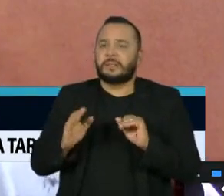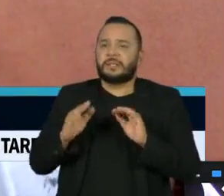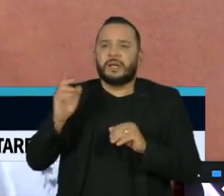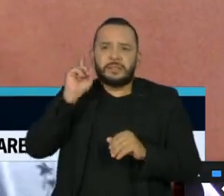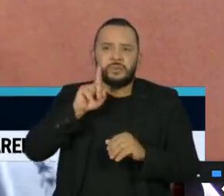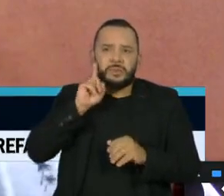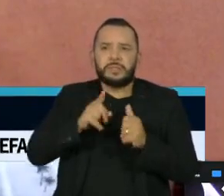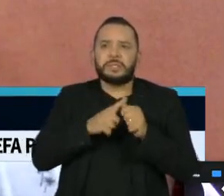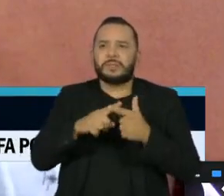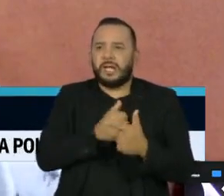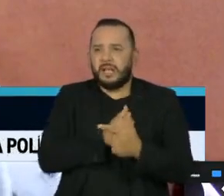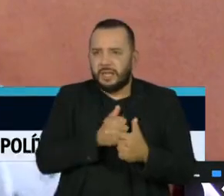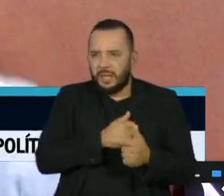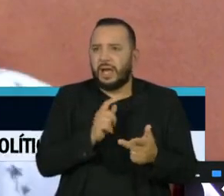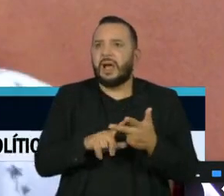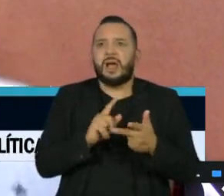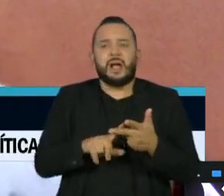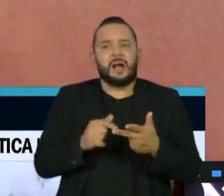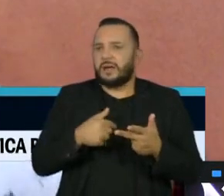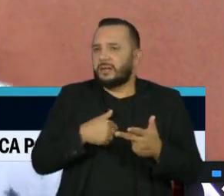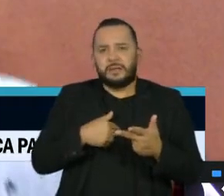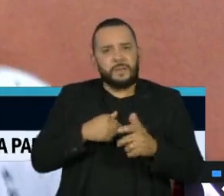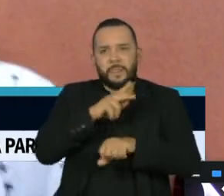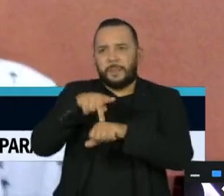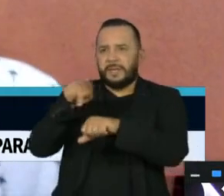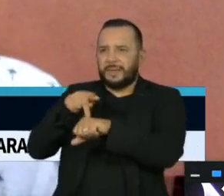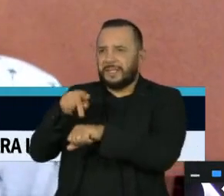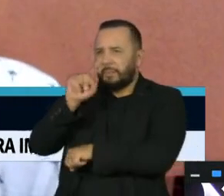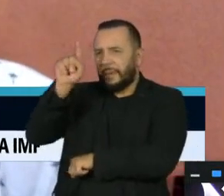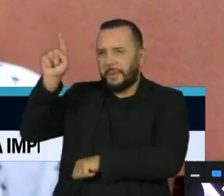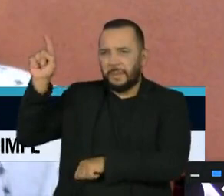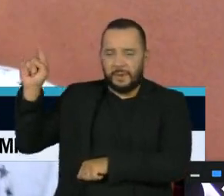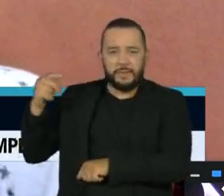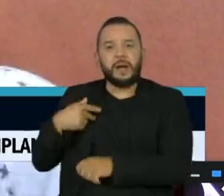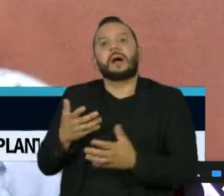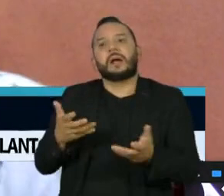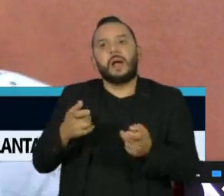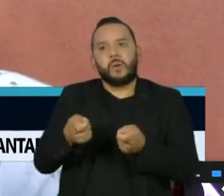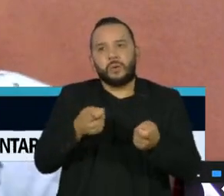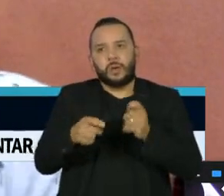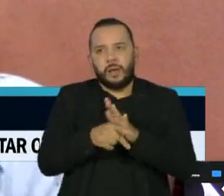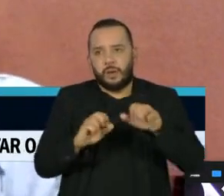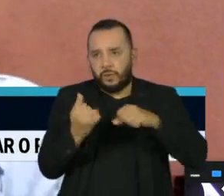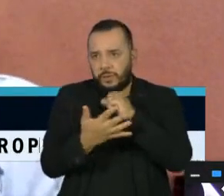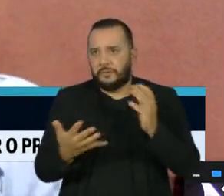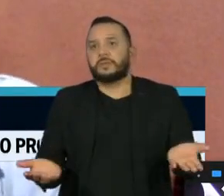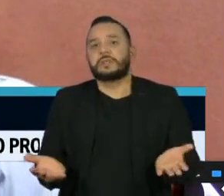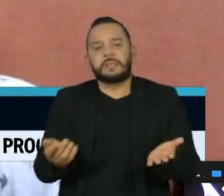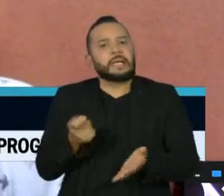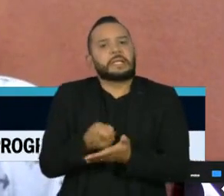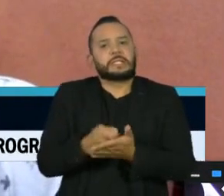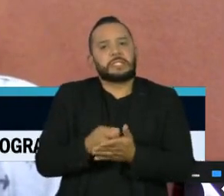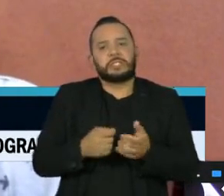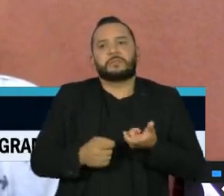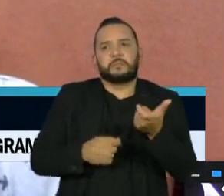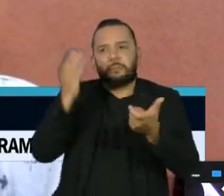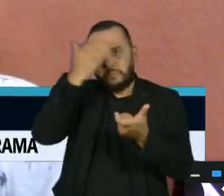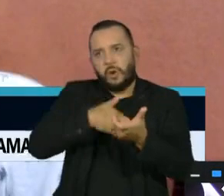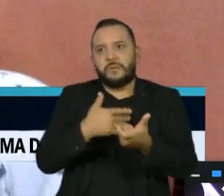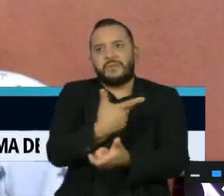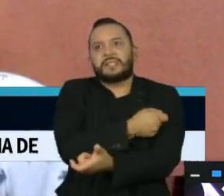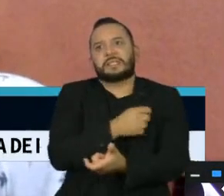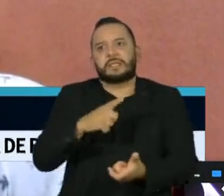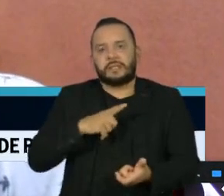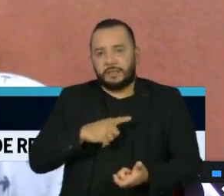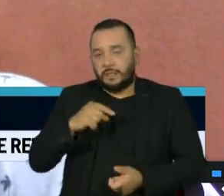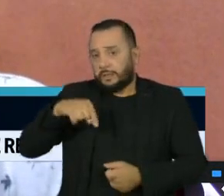Estados Unidos, Canadá, boa parte do mundo que tenta controlar a doença exige o comprovante de vacinação.